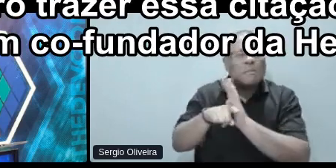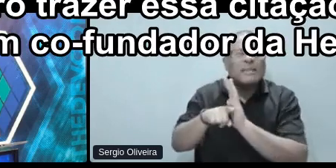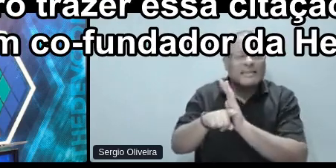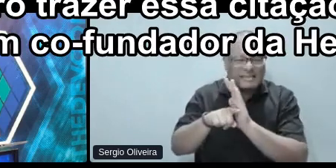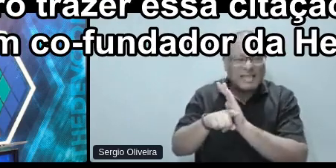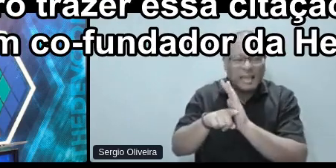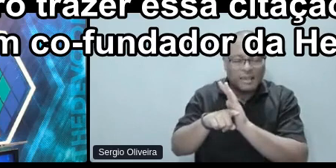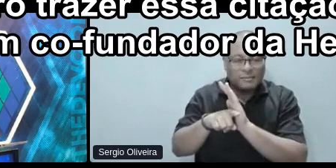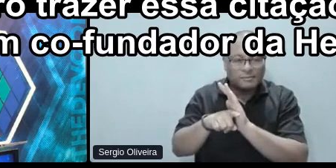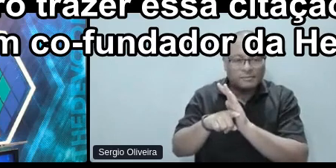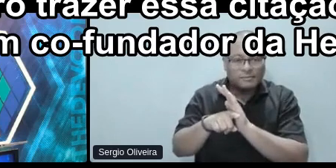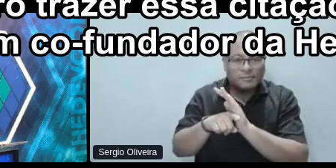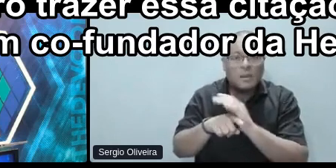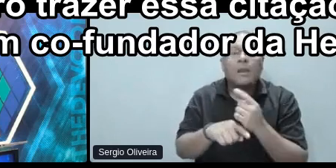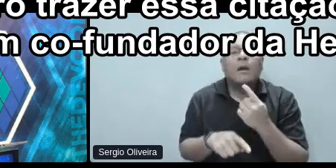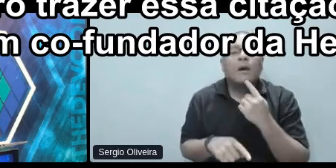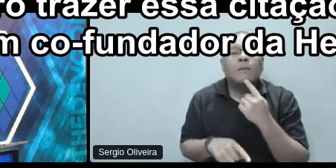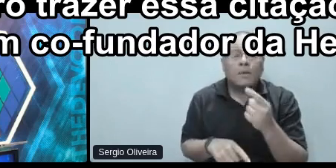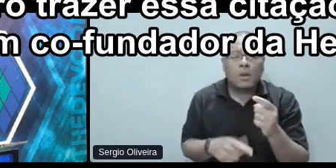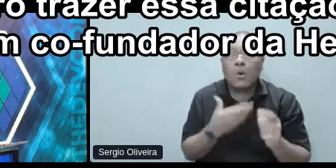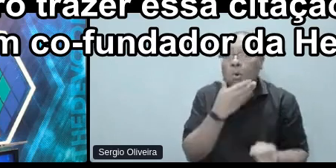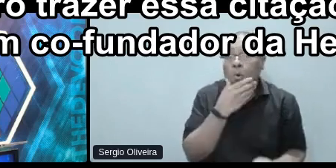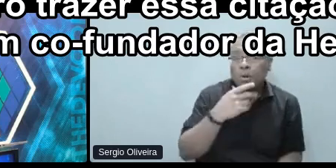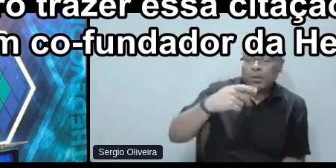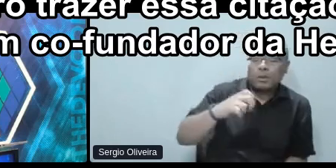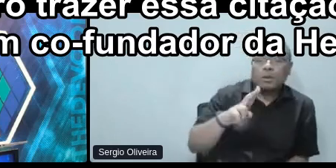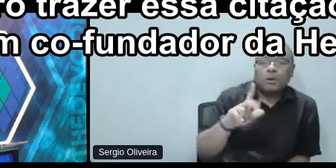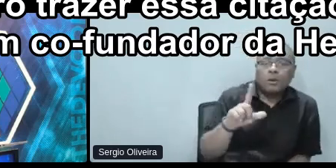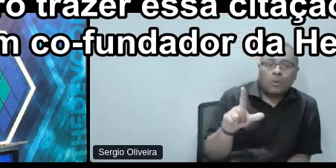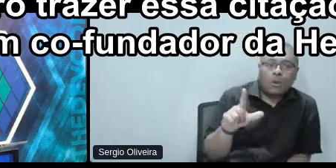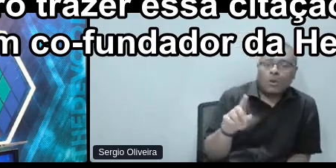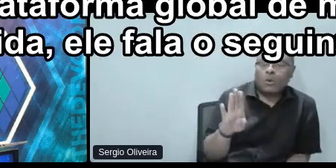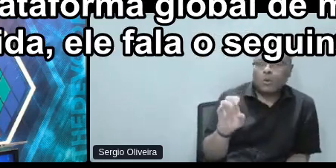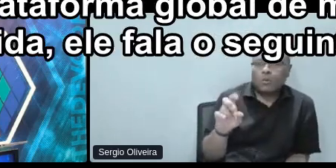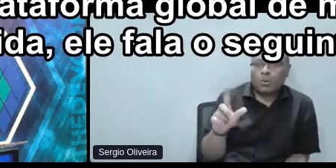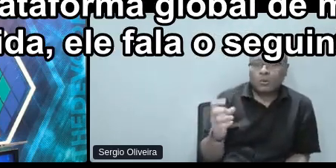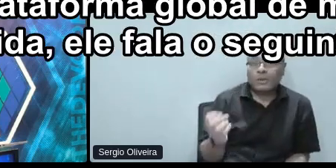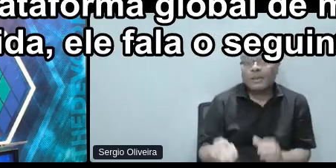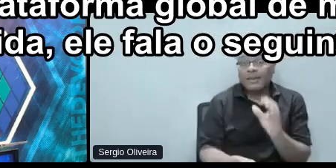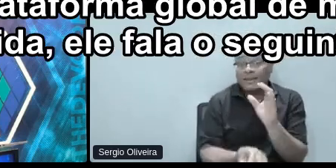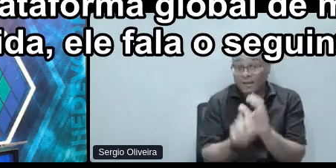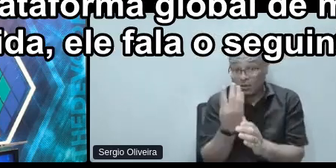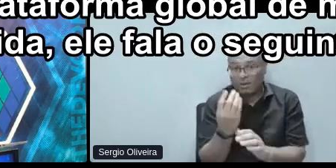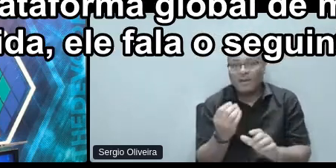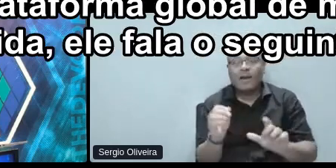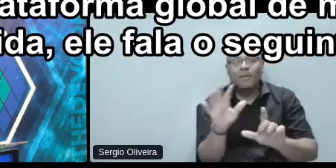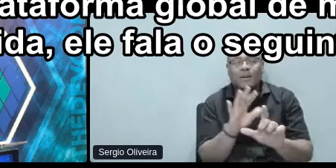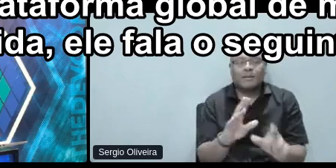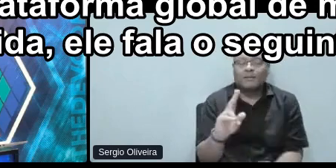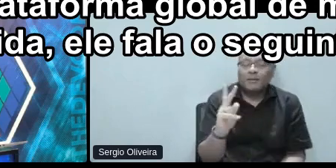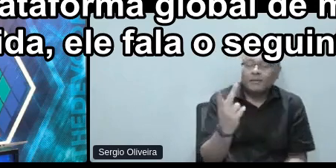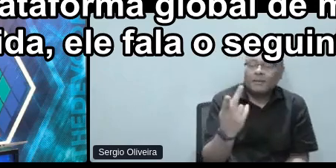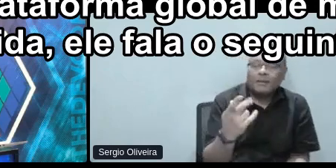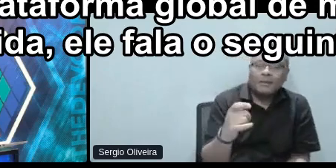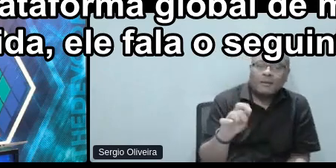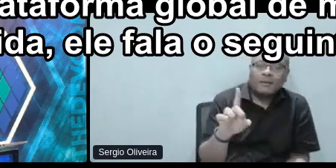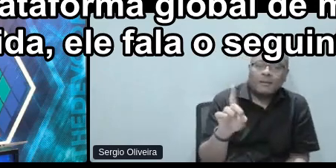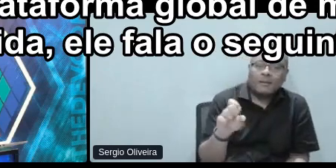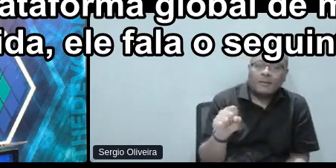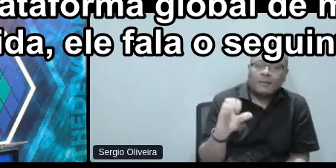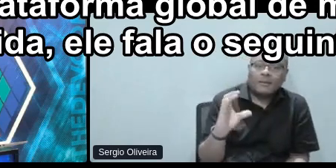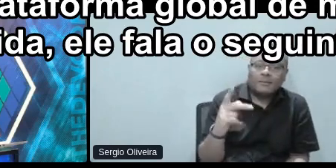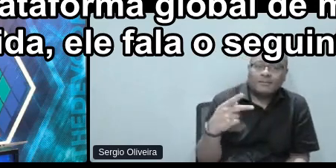de Paul Borg, que é um cofundador da Redscape, que é uma plataforma de, uma plataforma global de